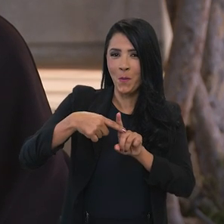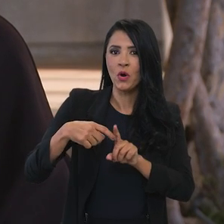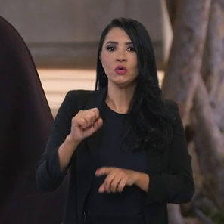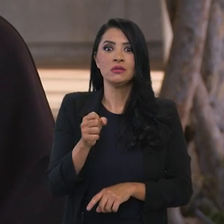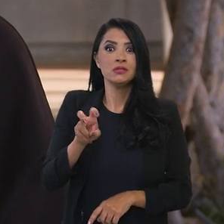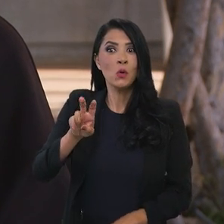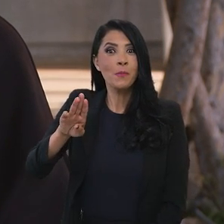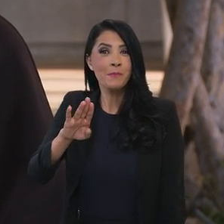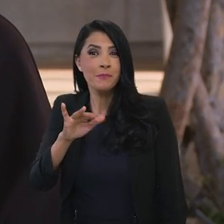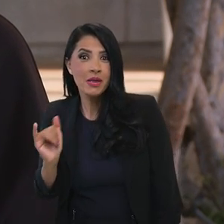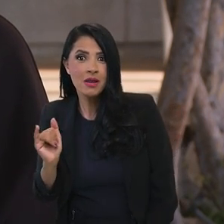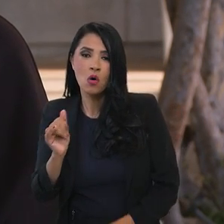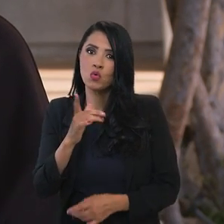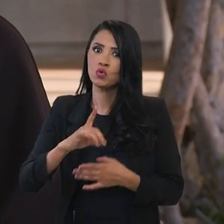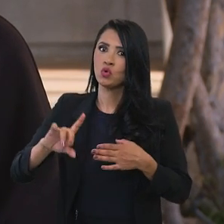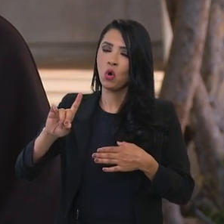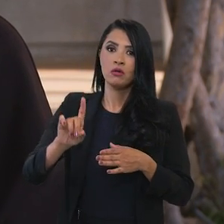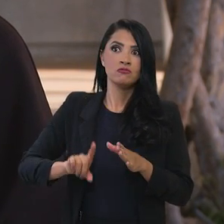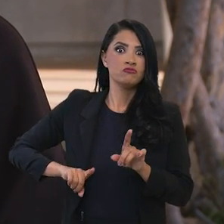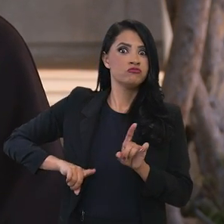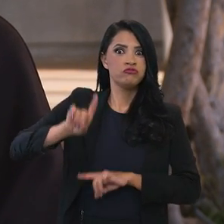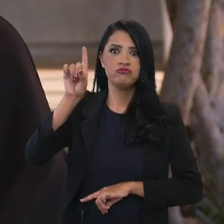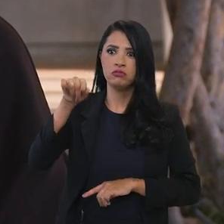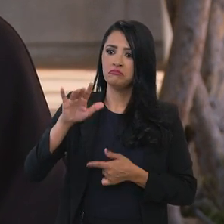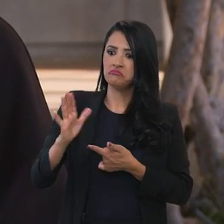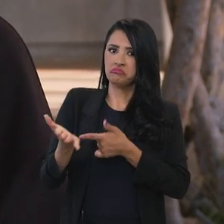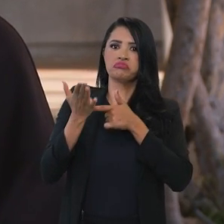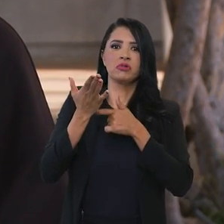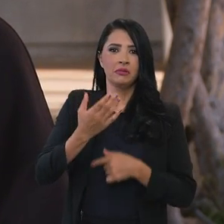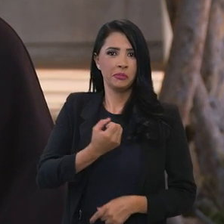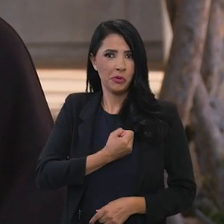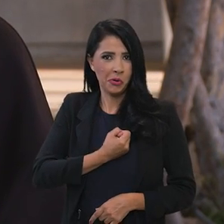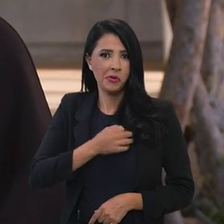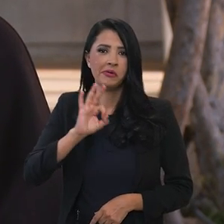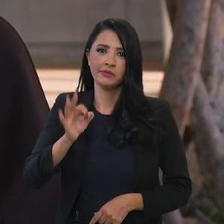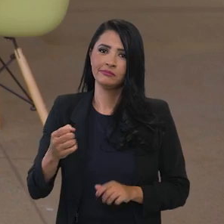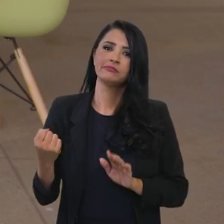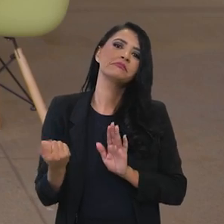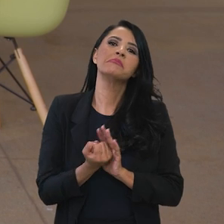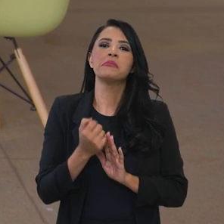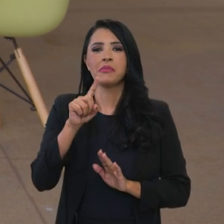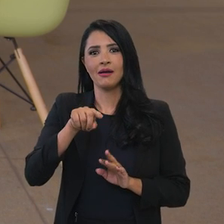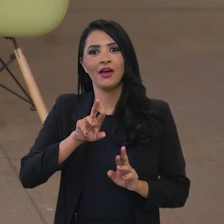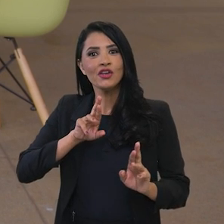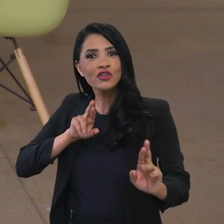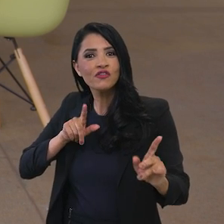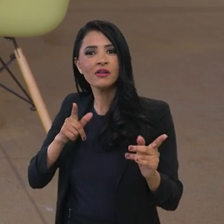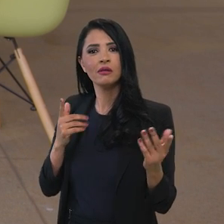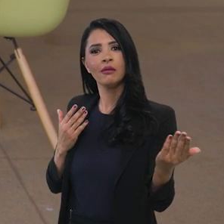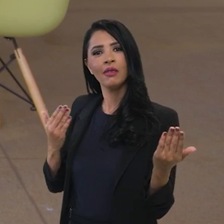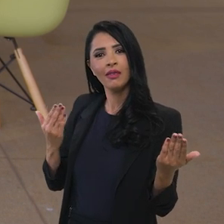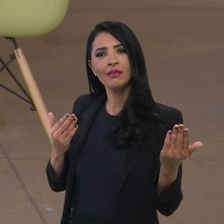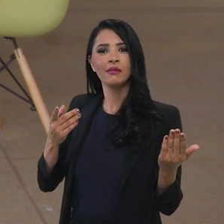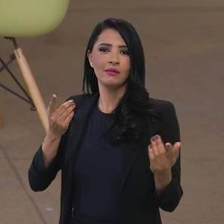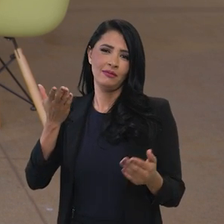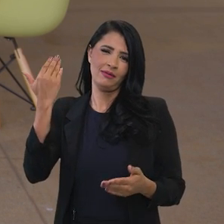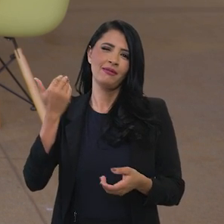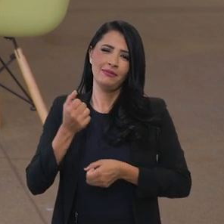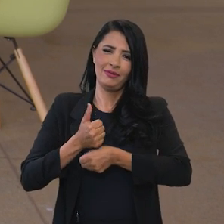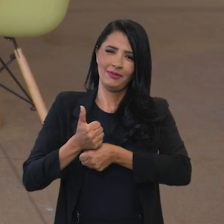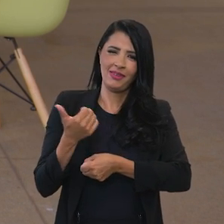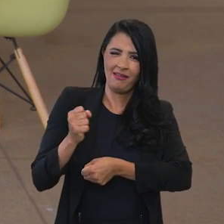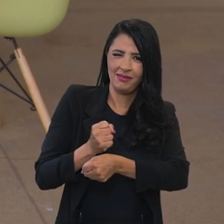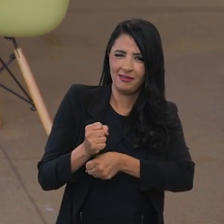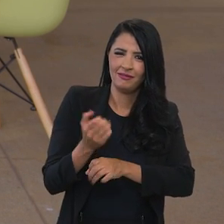algo muito expressivo, que realmente marca a diferença em relação a dez anos atrás. O volume de comércio, a